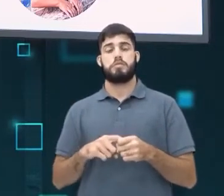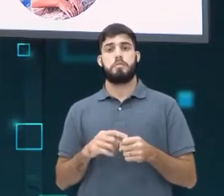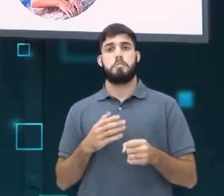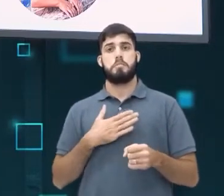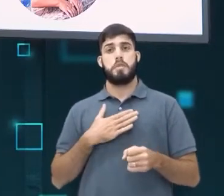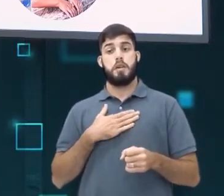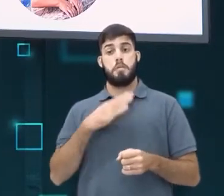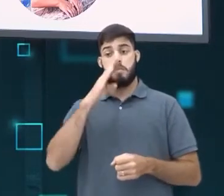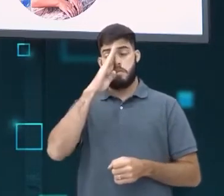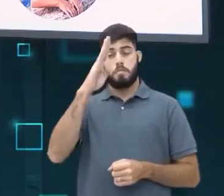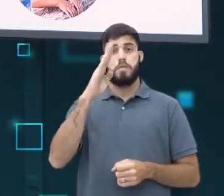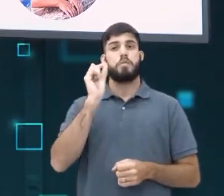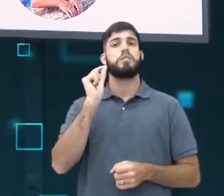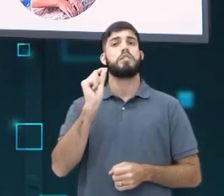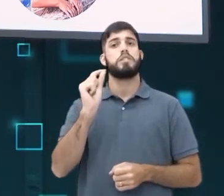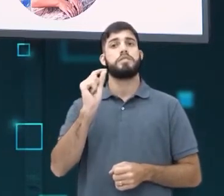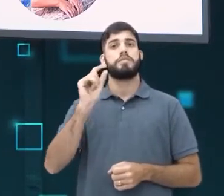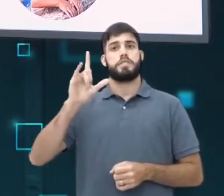principal é o Instagram.